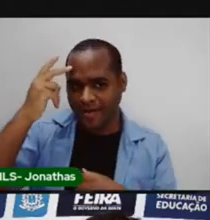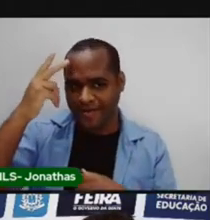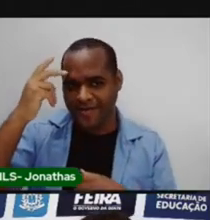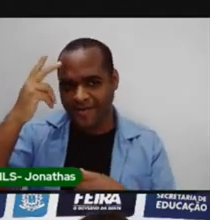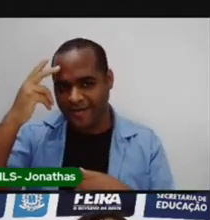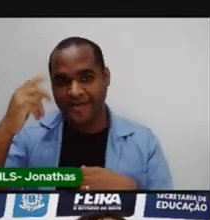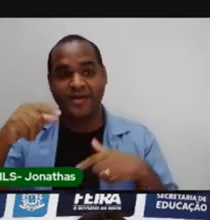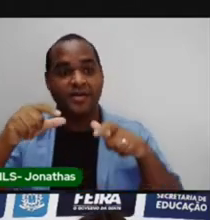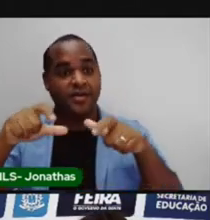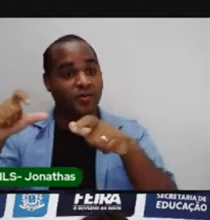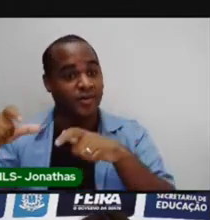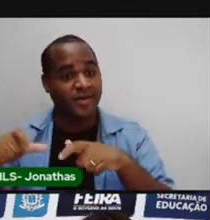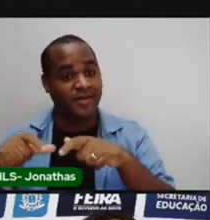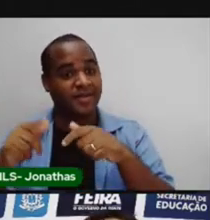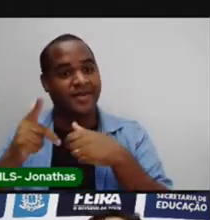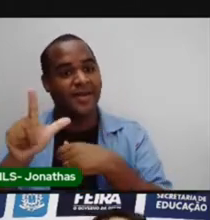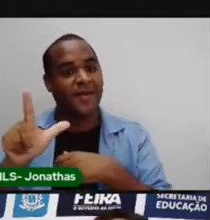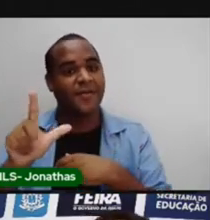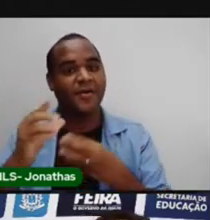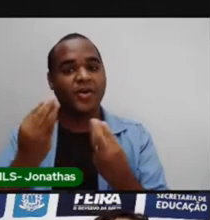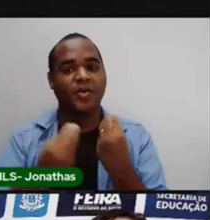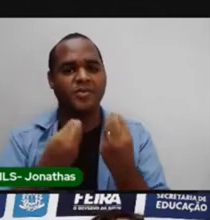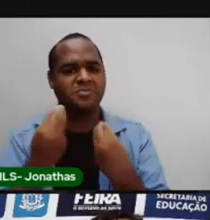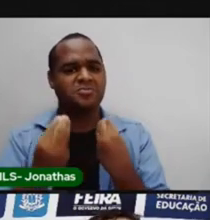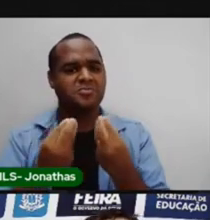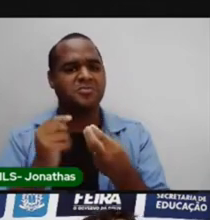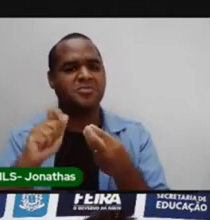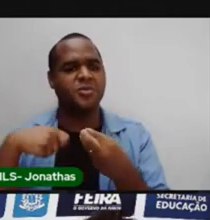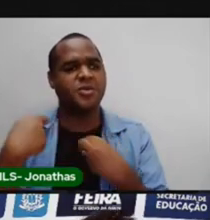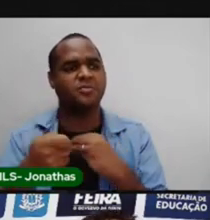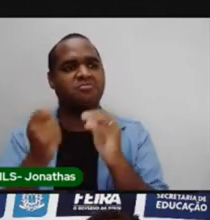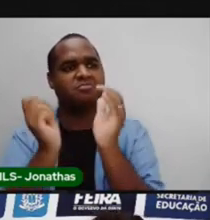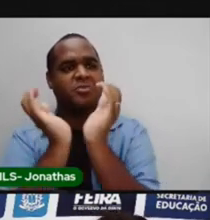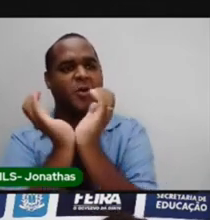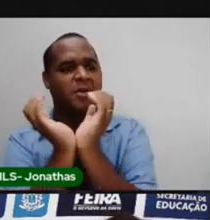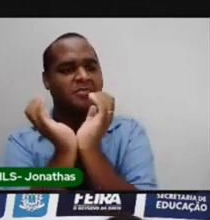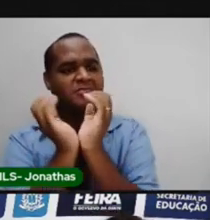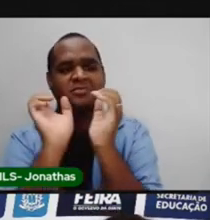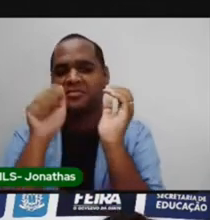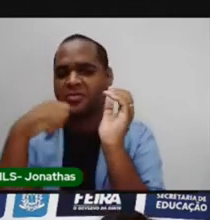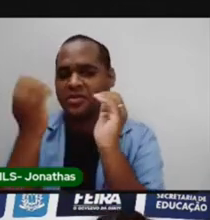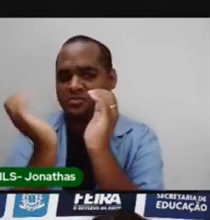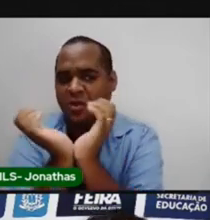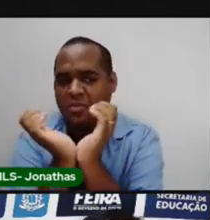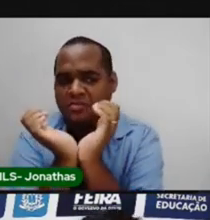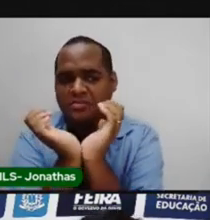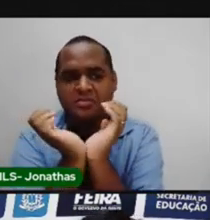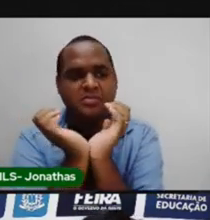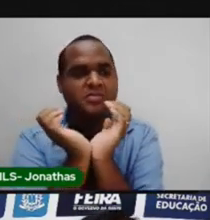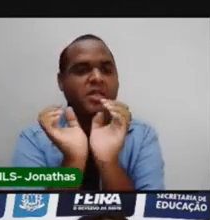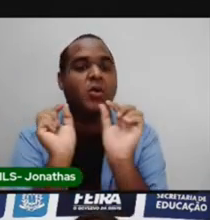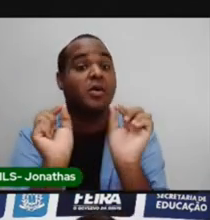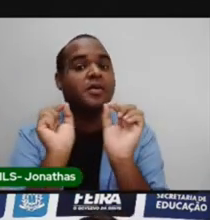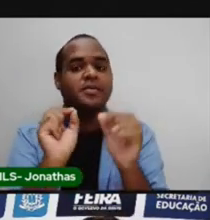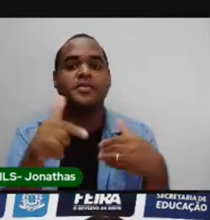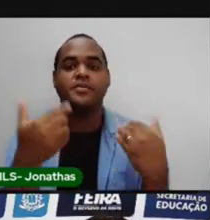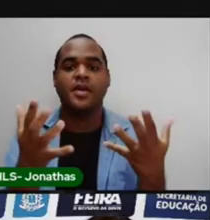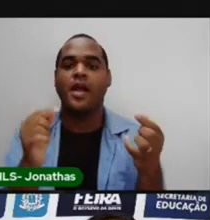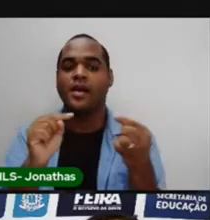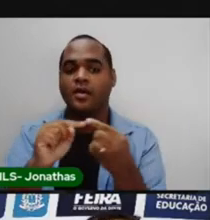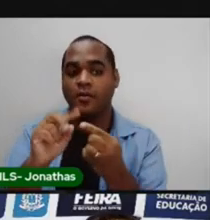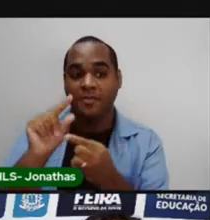mundo gosta de contar é sobre essa aqui. Por que o nome tomba é tomba, Prão? Os antigos